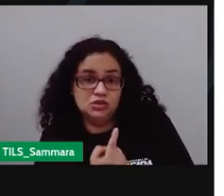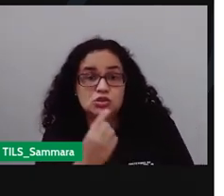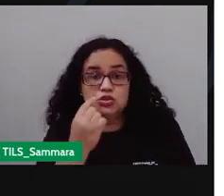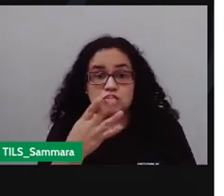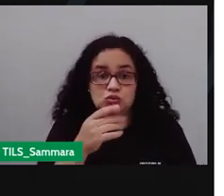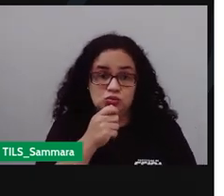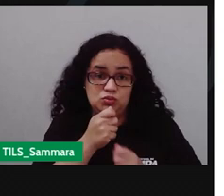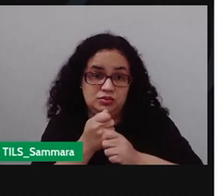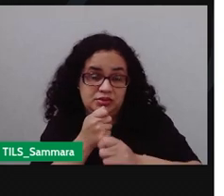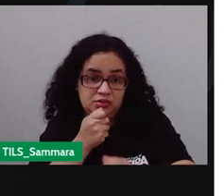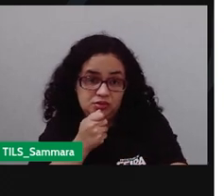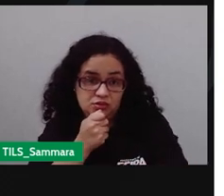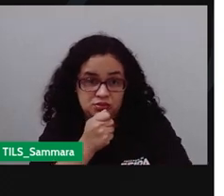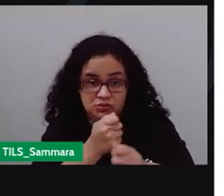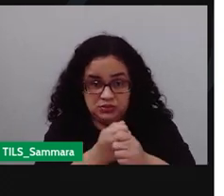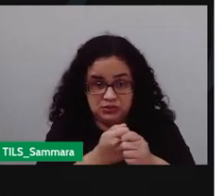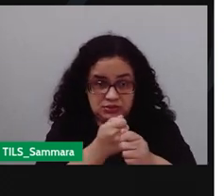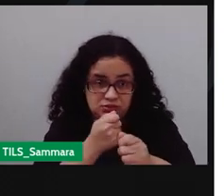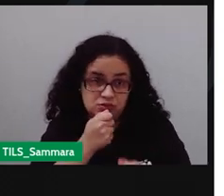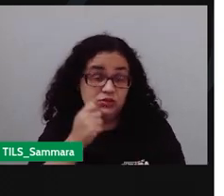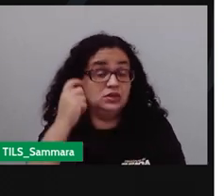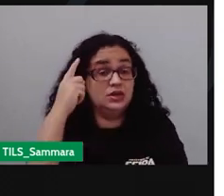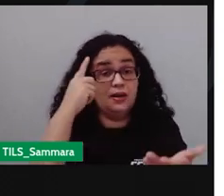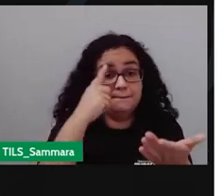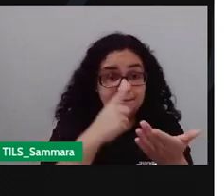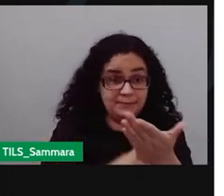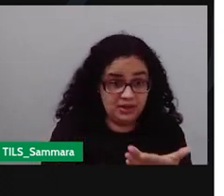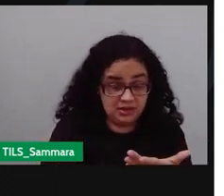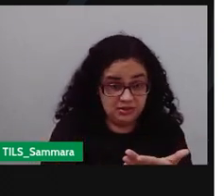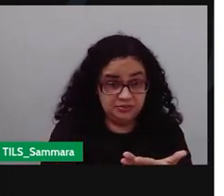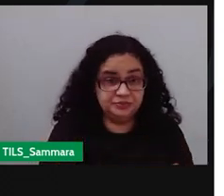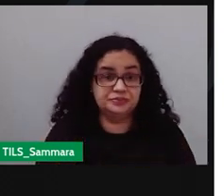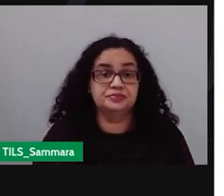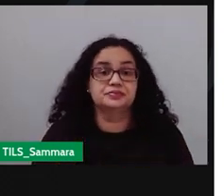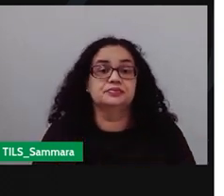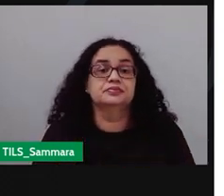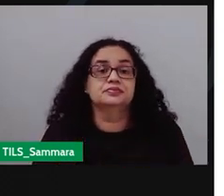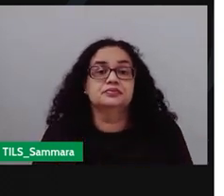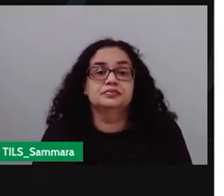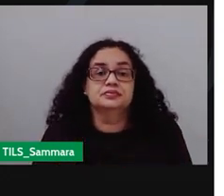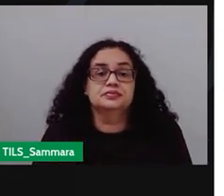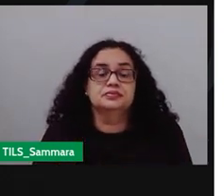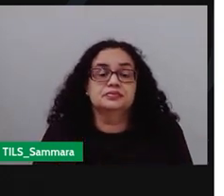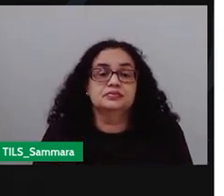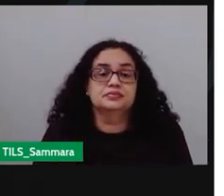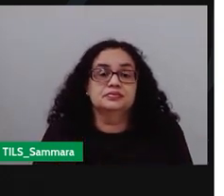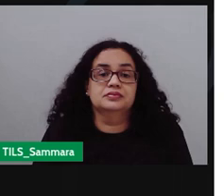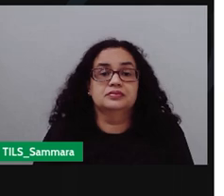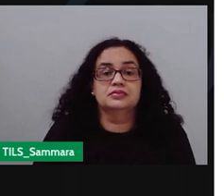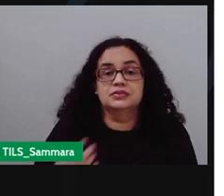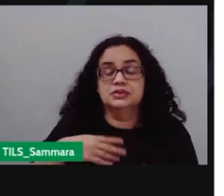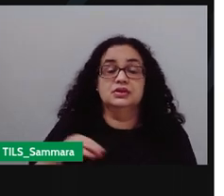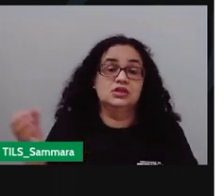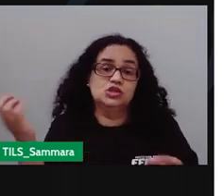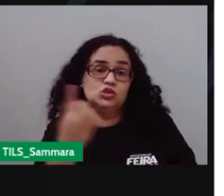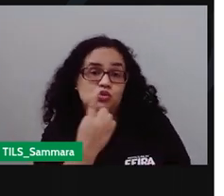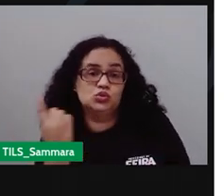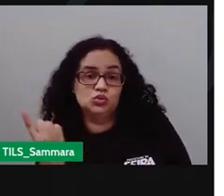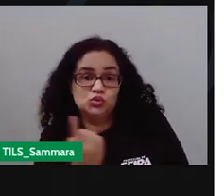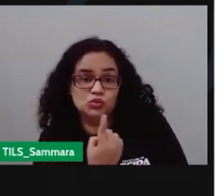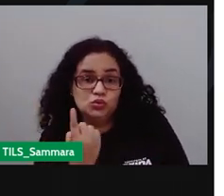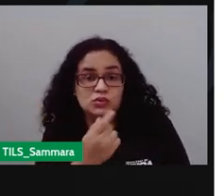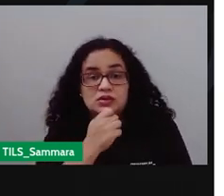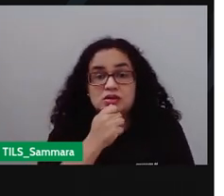apenas com o entrevistador e o entrevistado, previamente agendada. Exclusiva é uma